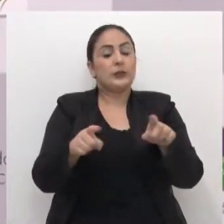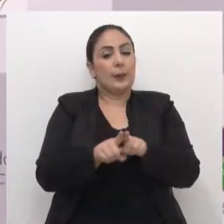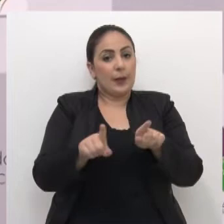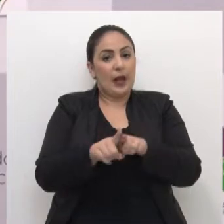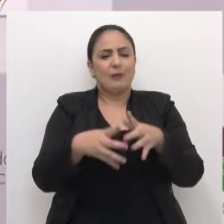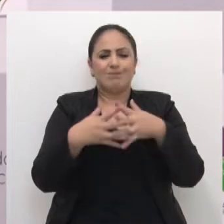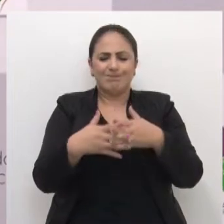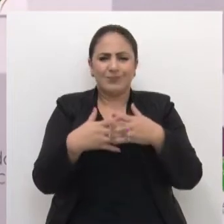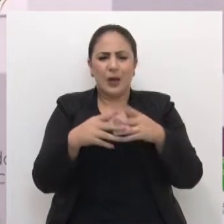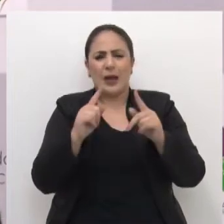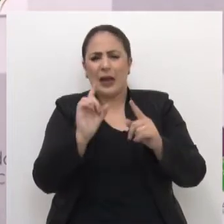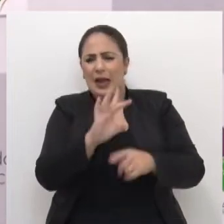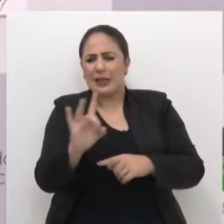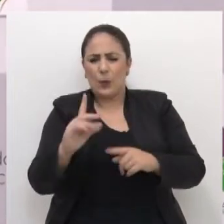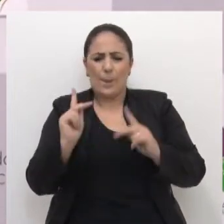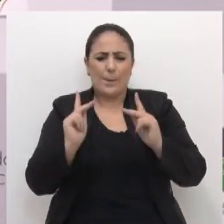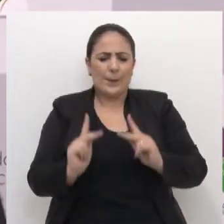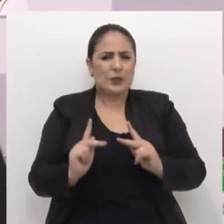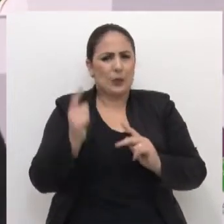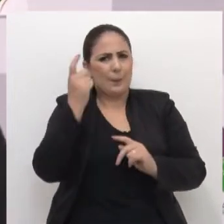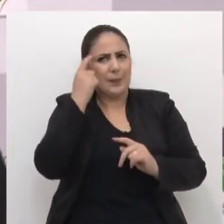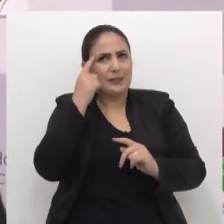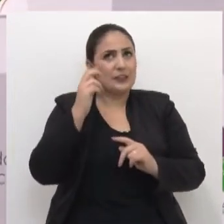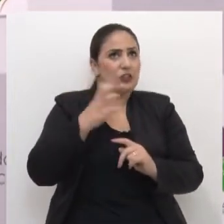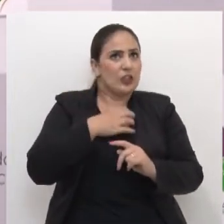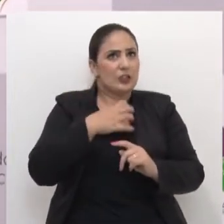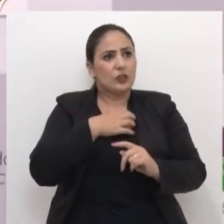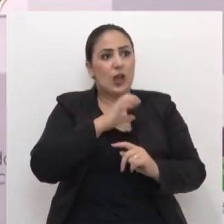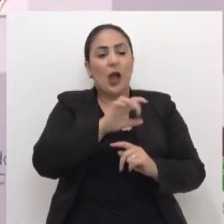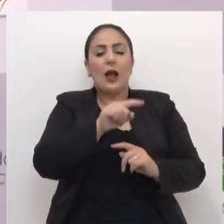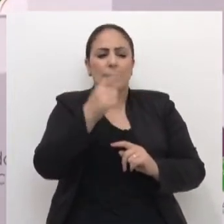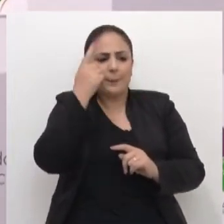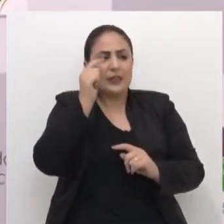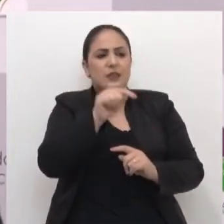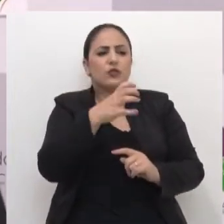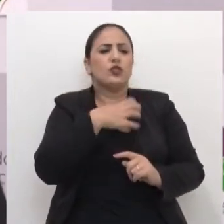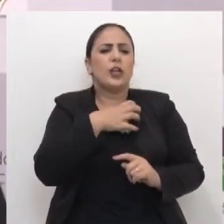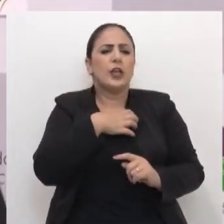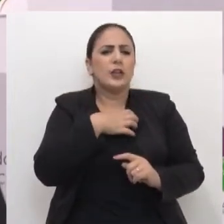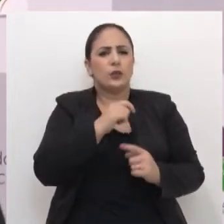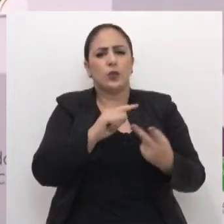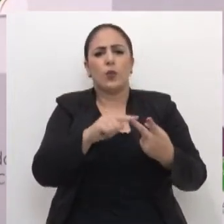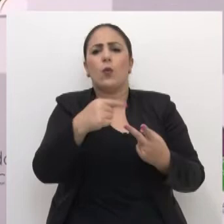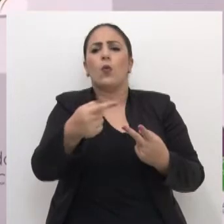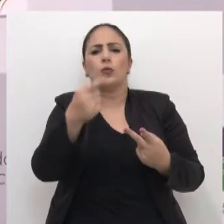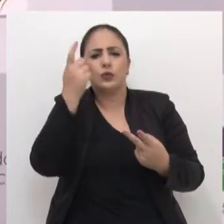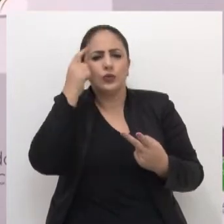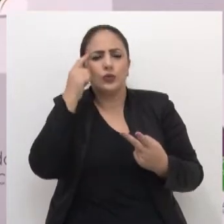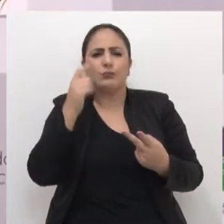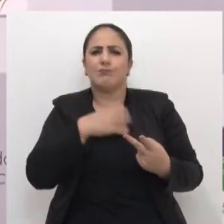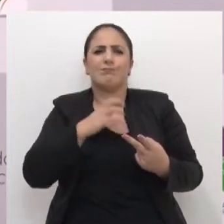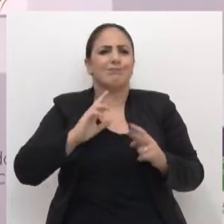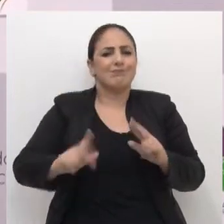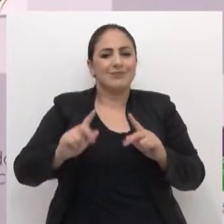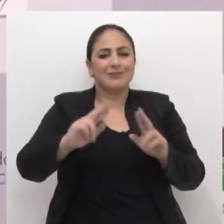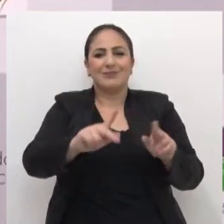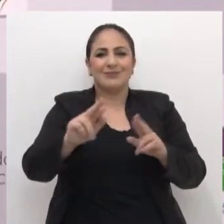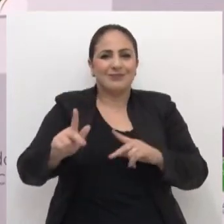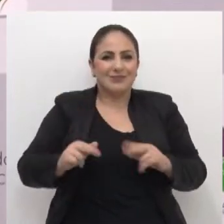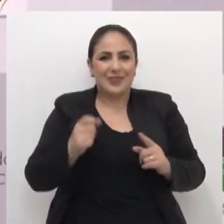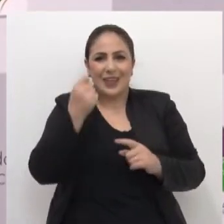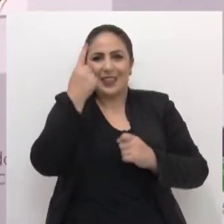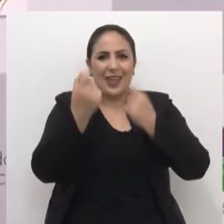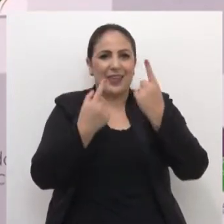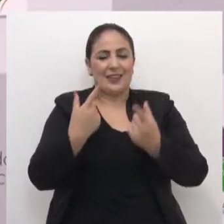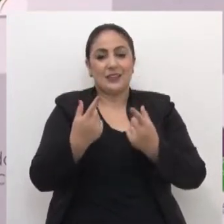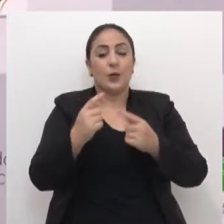complicada, porque cada um pensa de uma maneira, cada um pensa que tem que ser feito assim, outro desse jeito, outro... E isso, você tem que